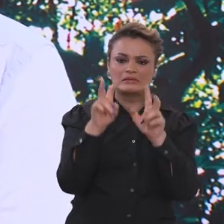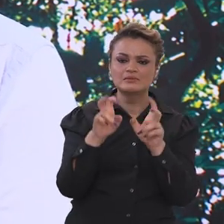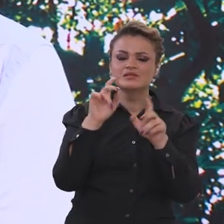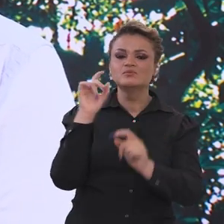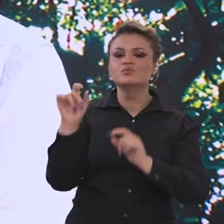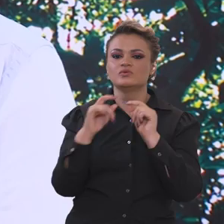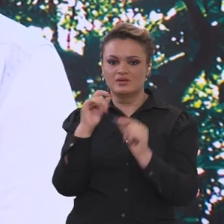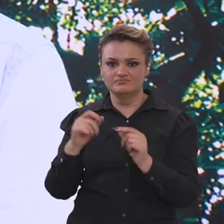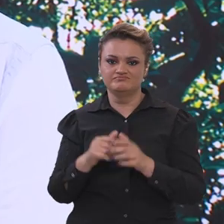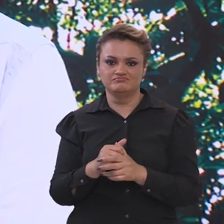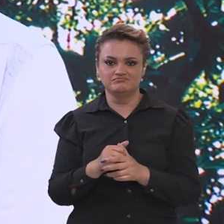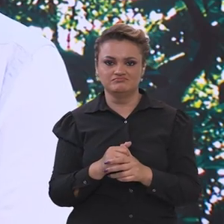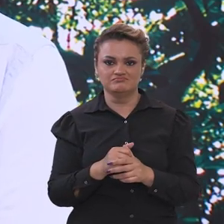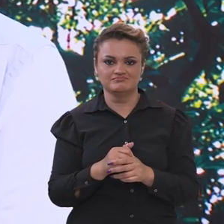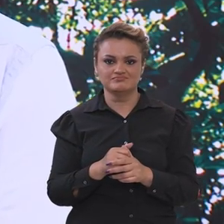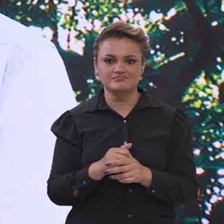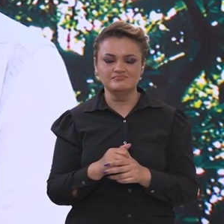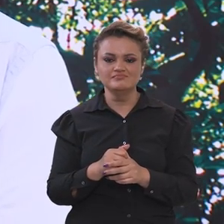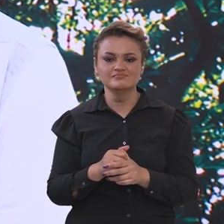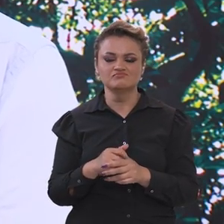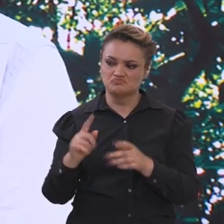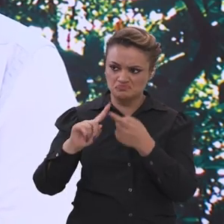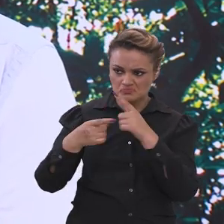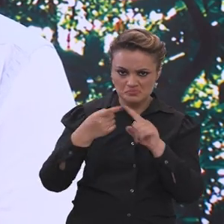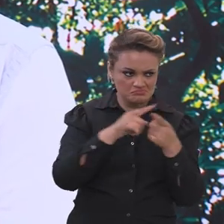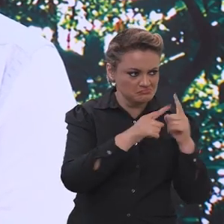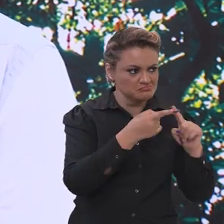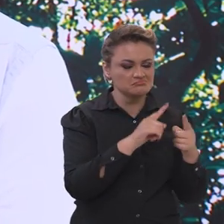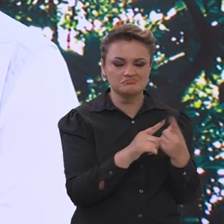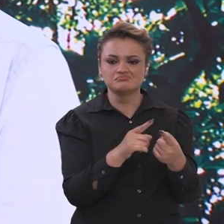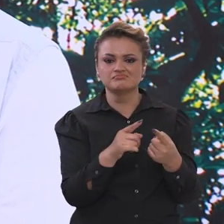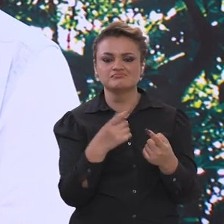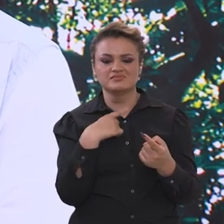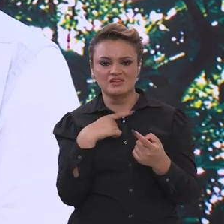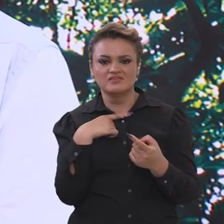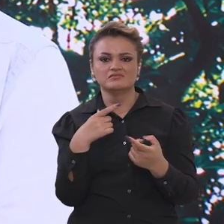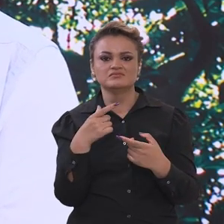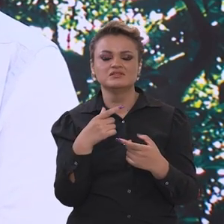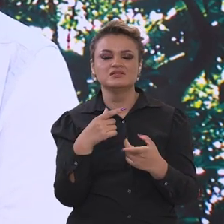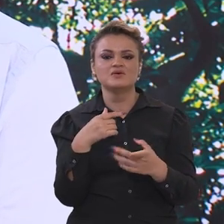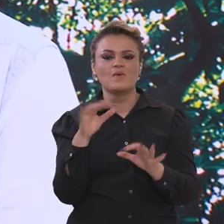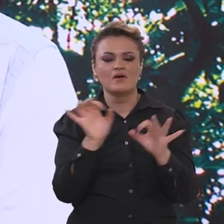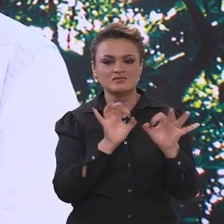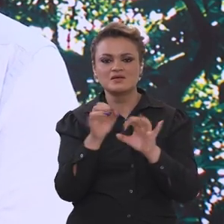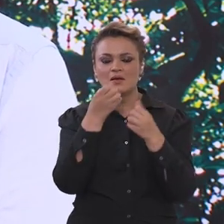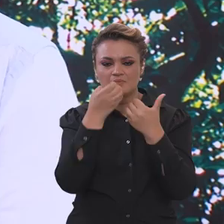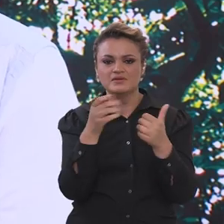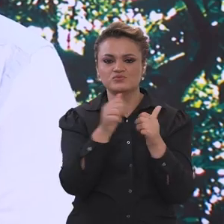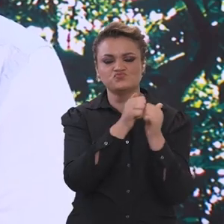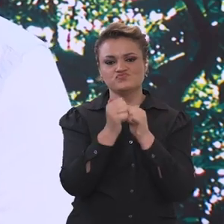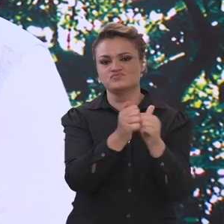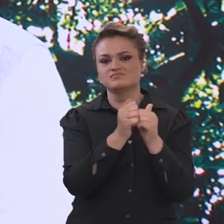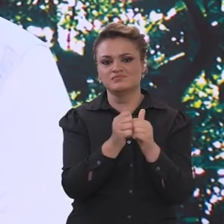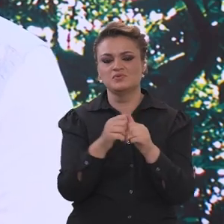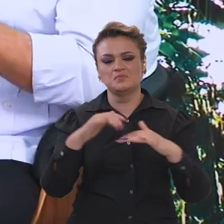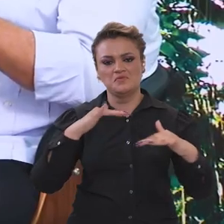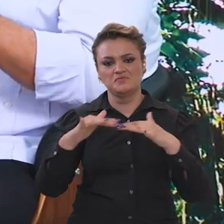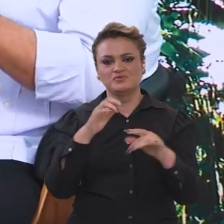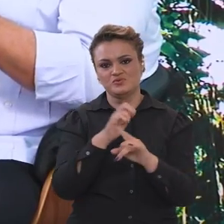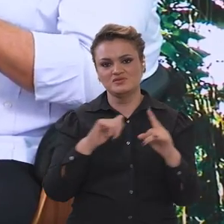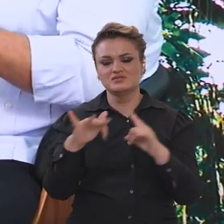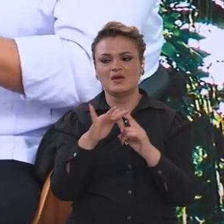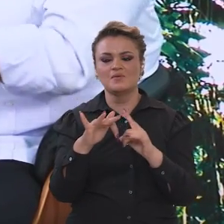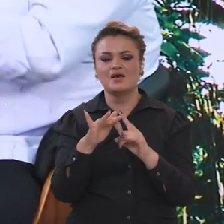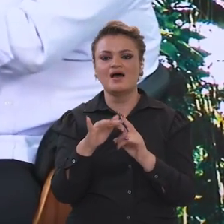tema, de forma consensuada e de forma construída conjuntamente com os